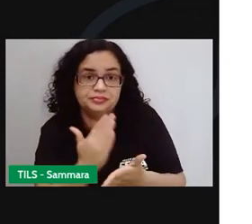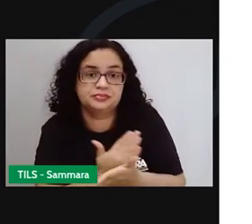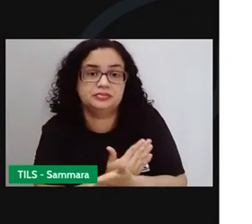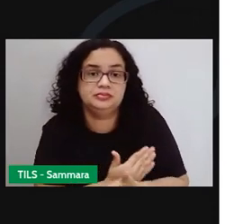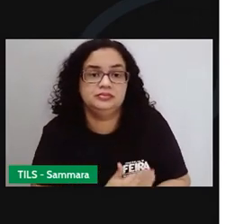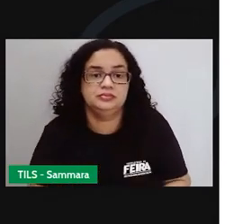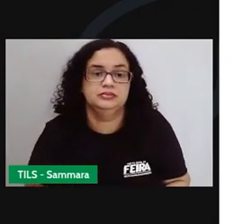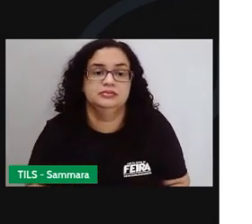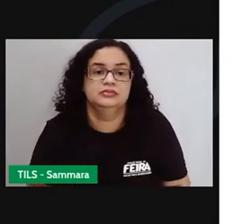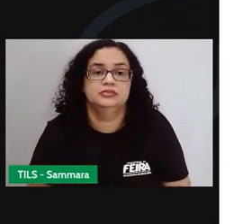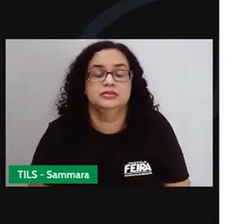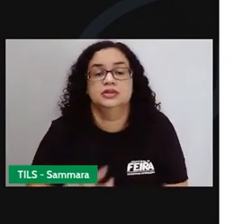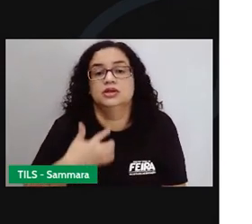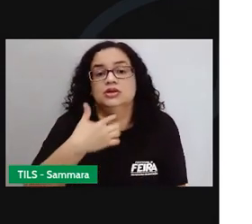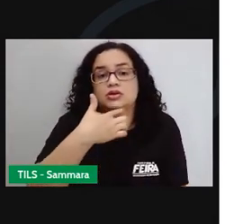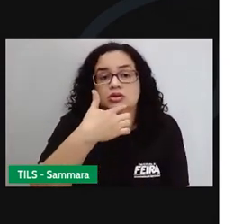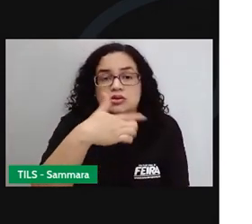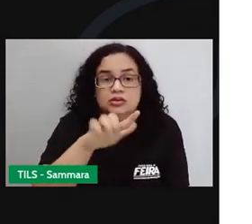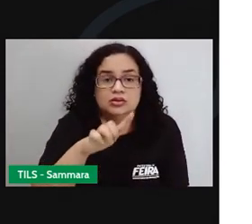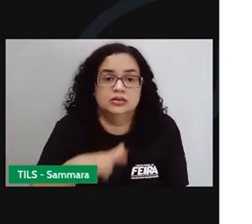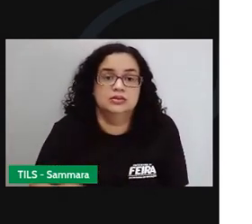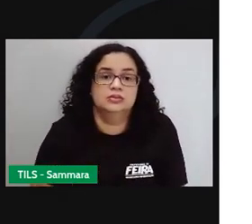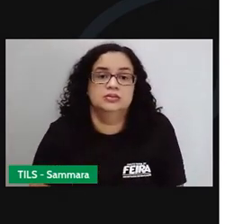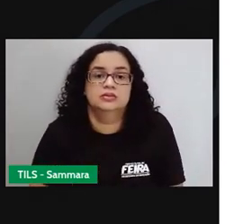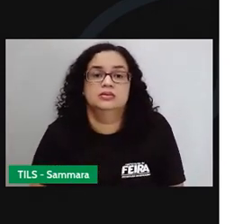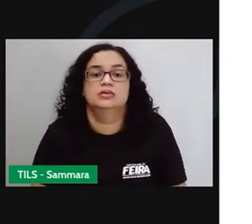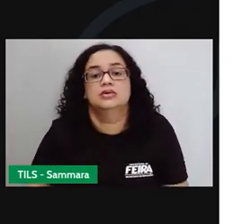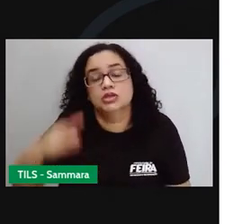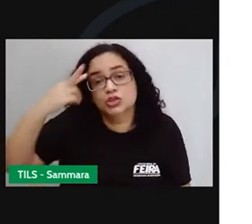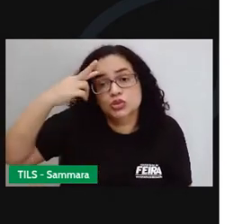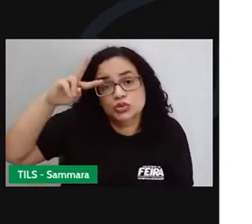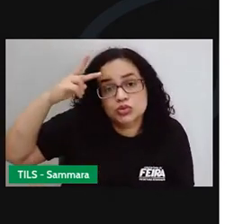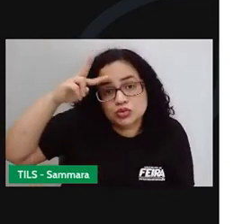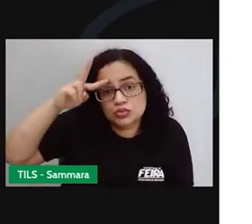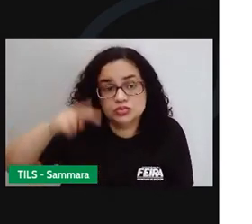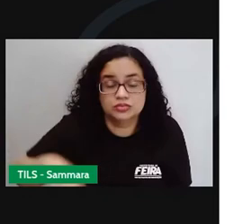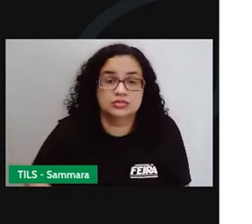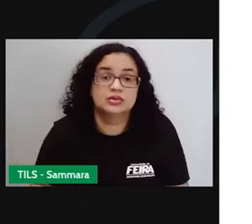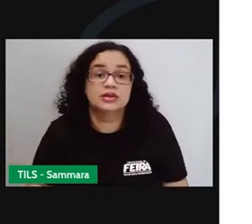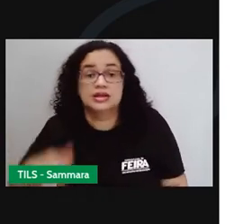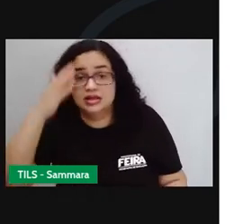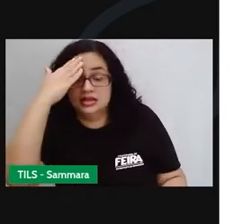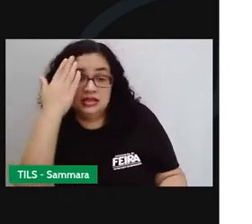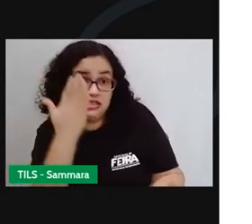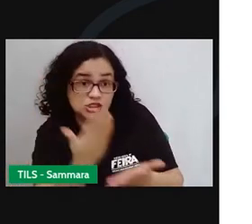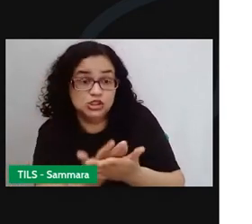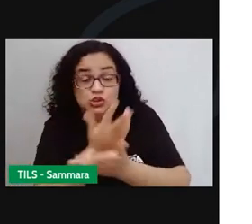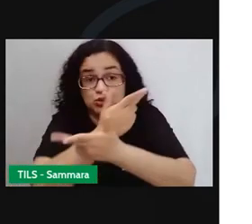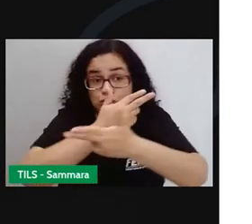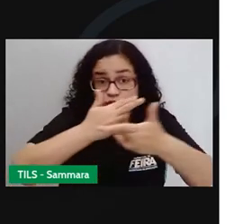na situação do personagem que você está lendo, sobre a história que você está lendo. Aprende novas coisas.